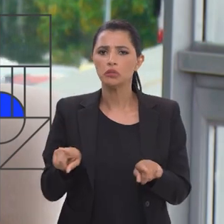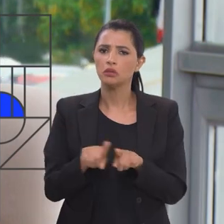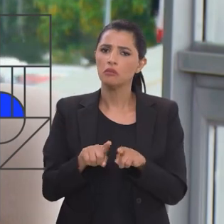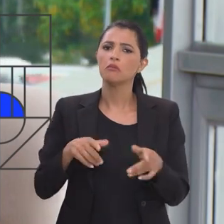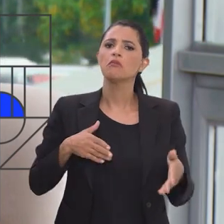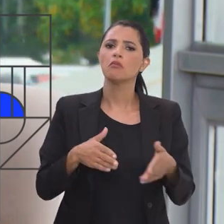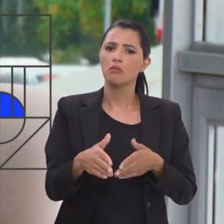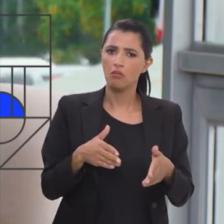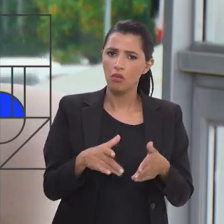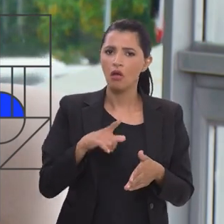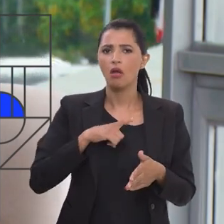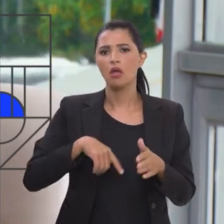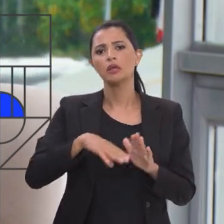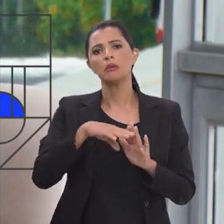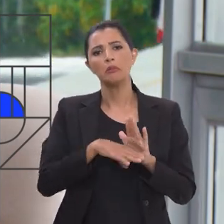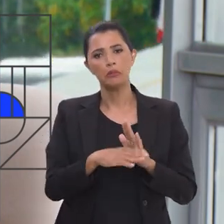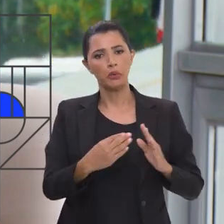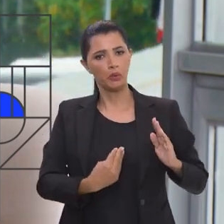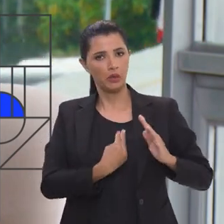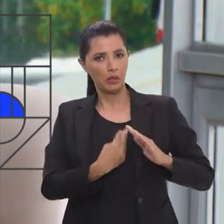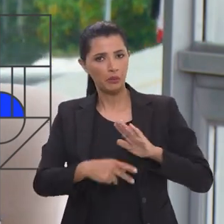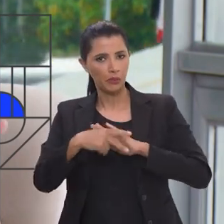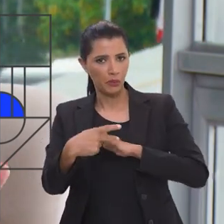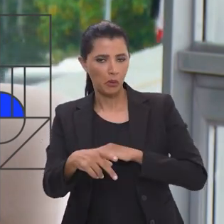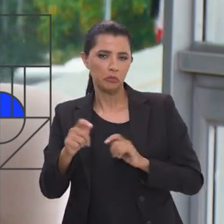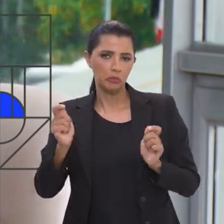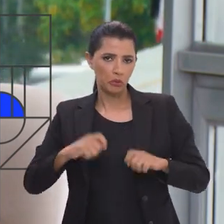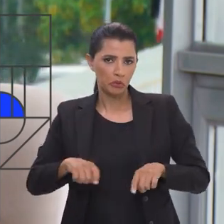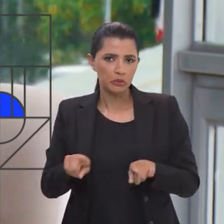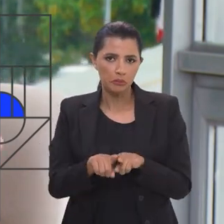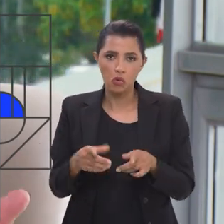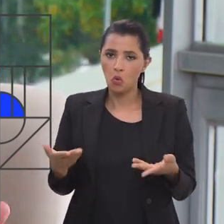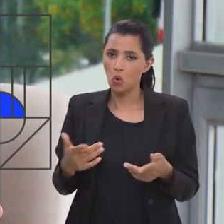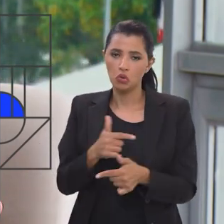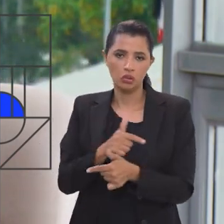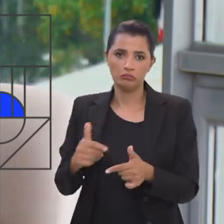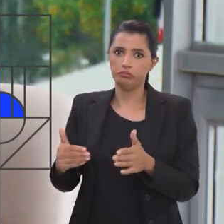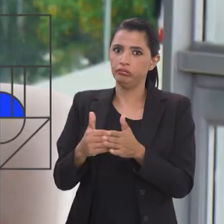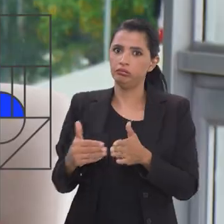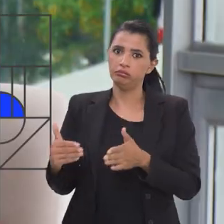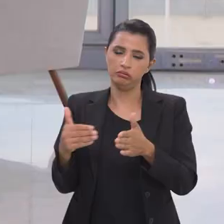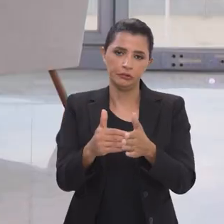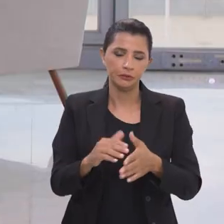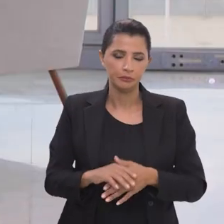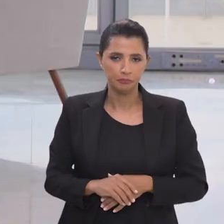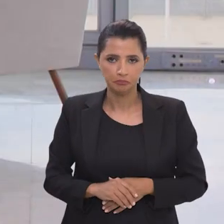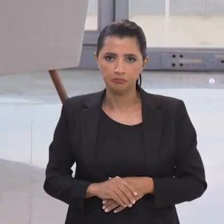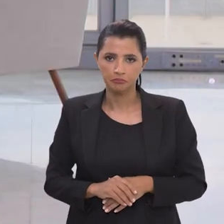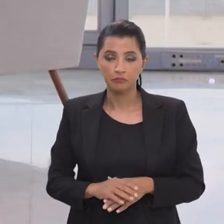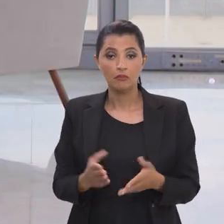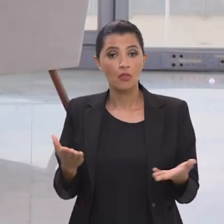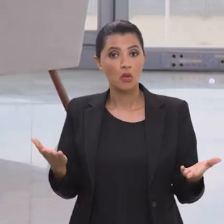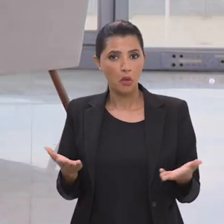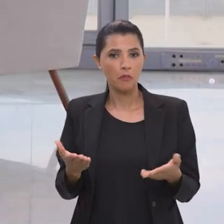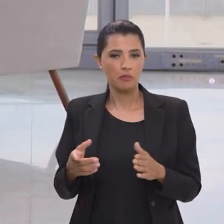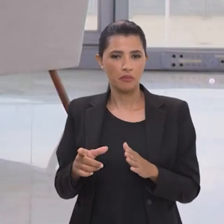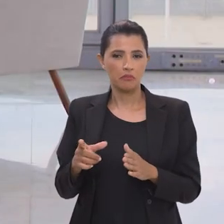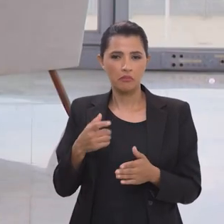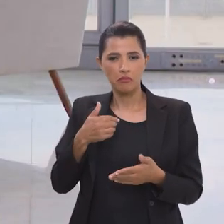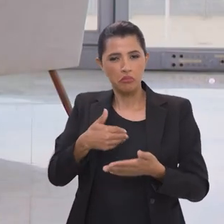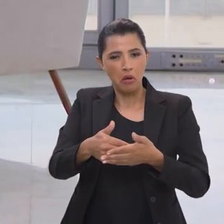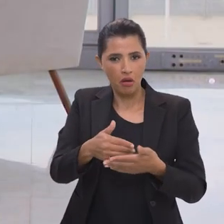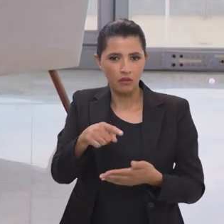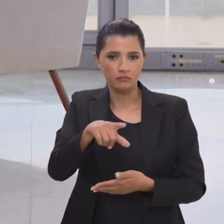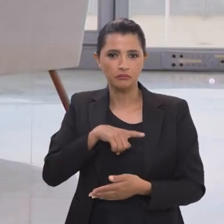eles possam ter acesso a um programa de habitação popular e que hoje eles não têm. Recentemente, o presidente Lula